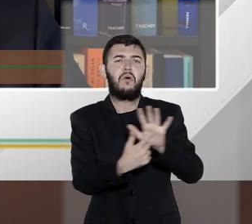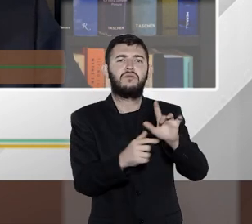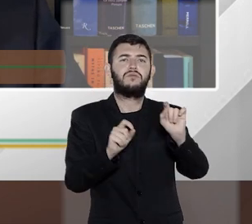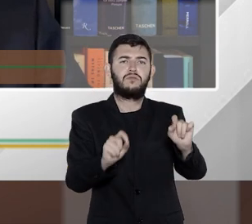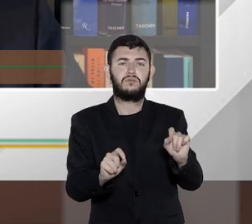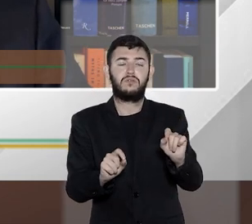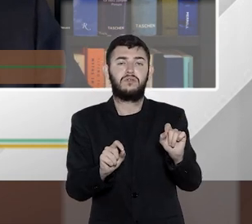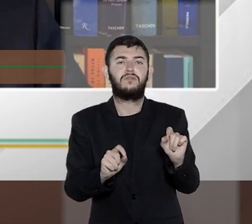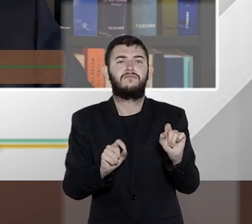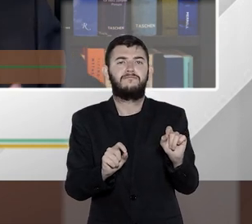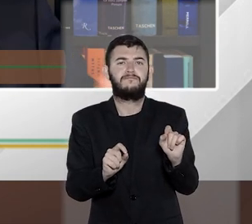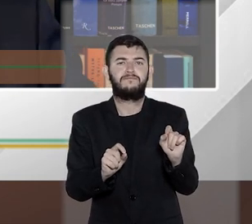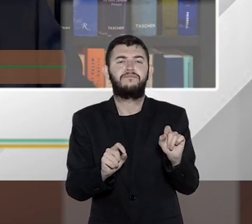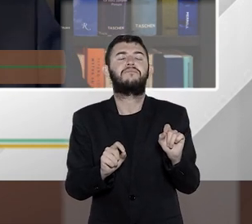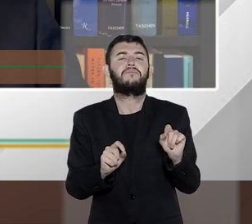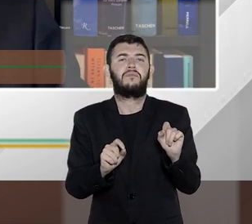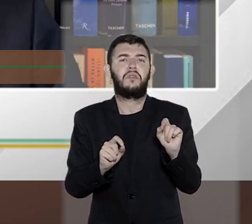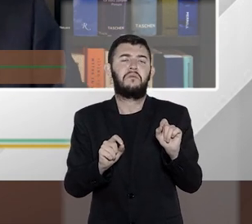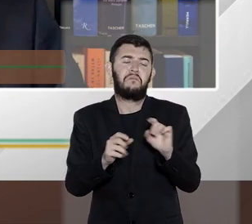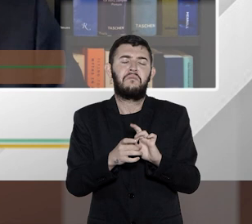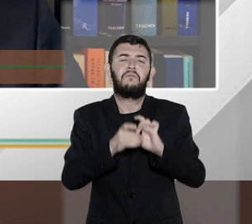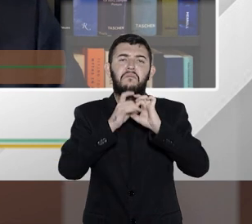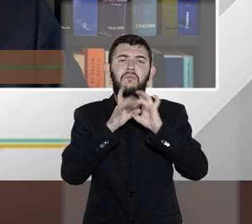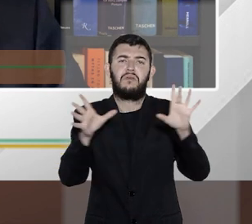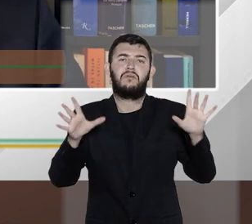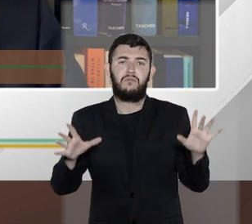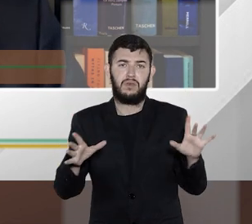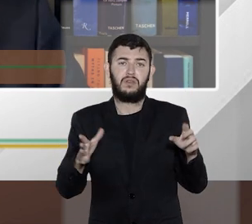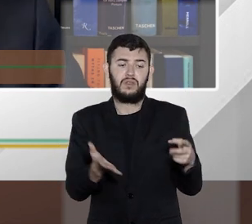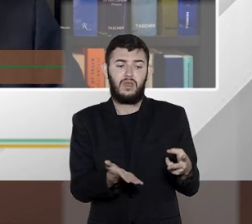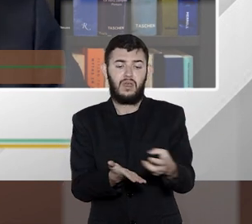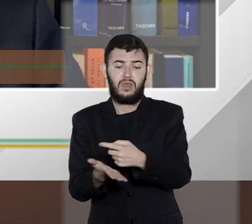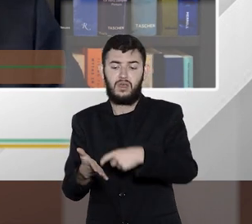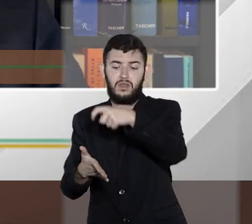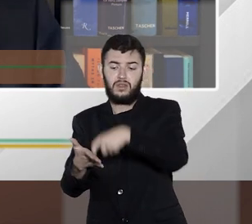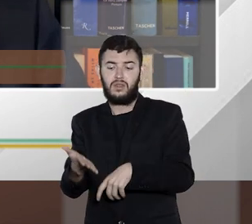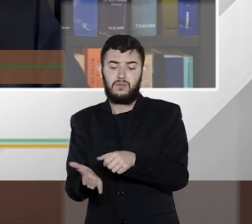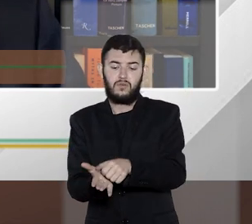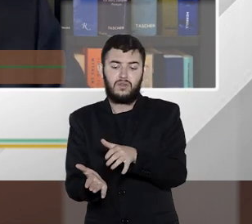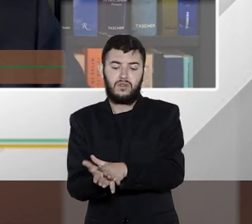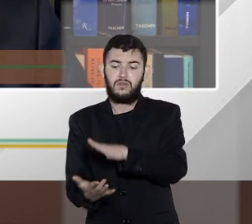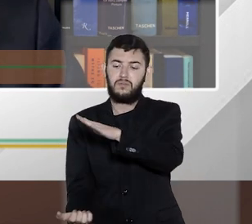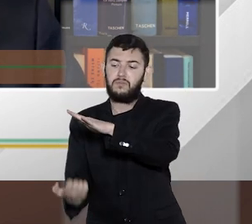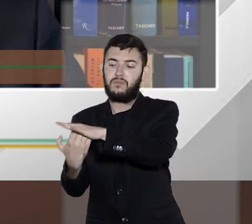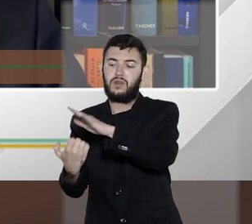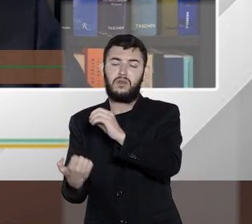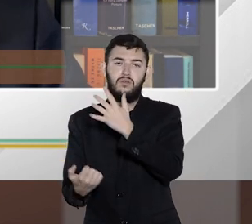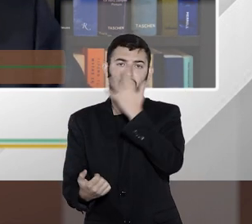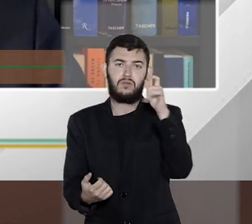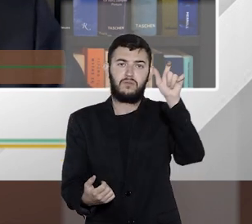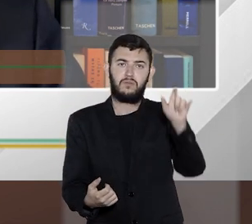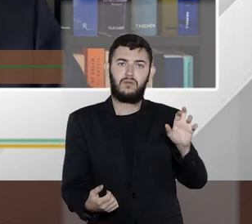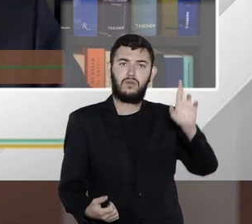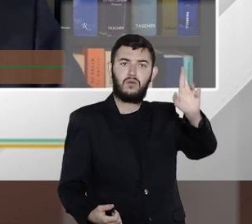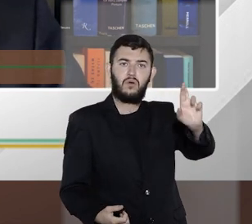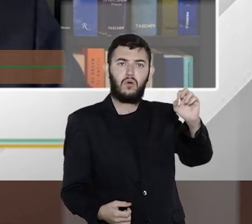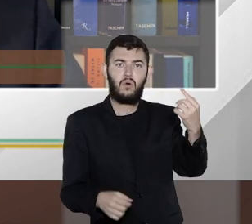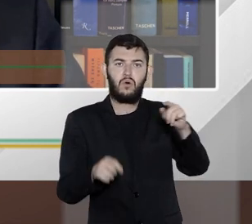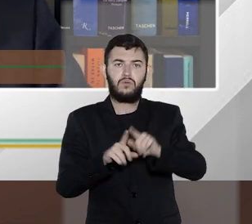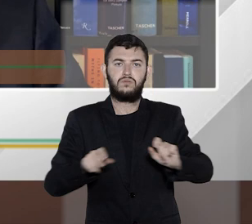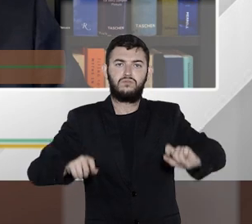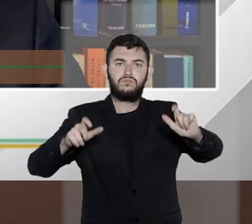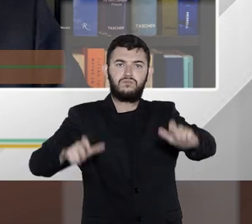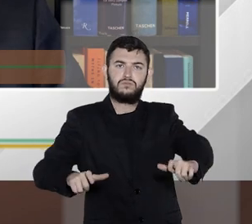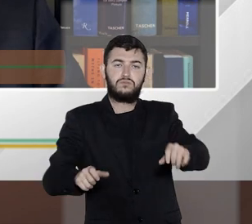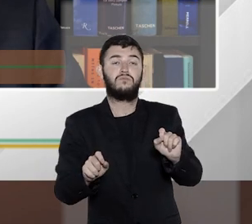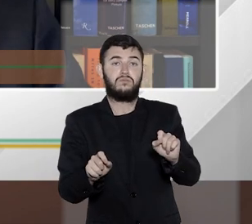contributiva e que permitem, digamos assim, a tributação daqueles sujeitos, daquelas empresas ou daquelas propriedades por si só.